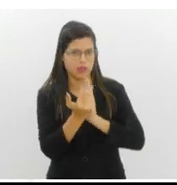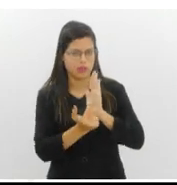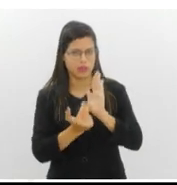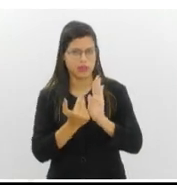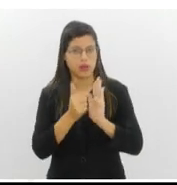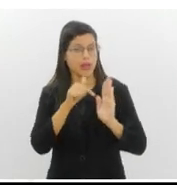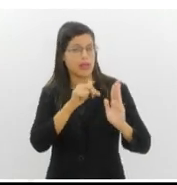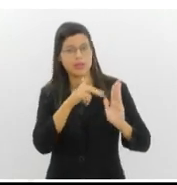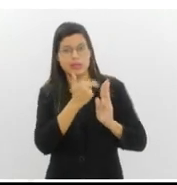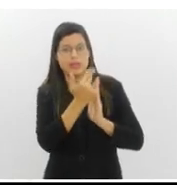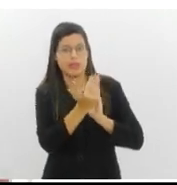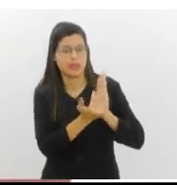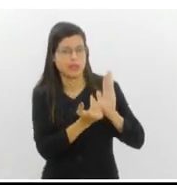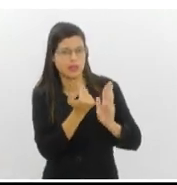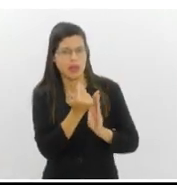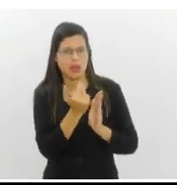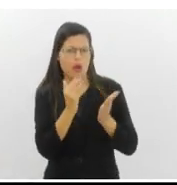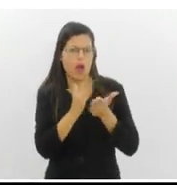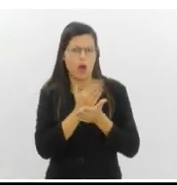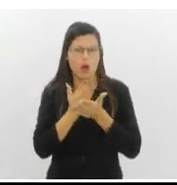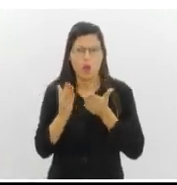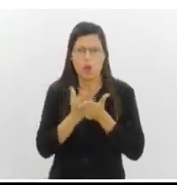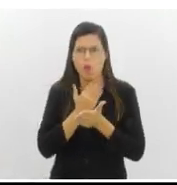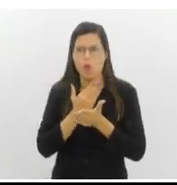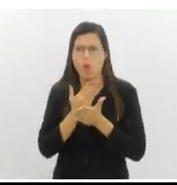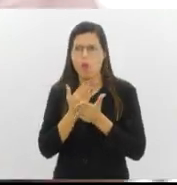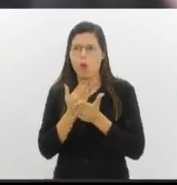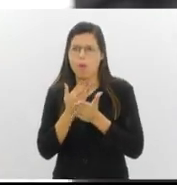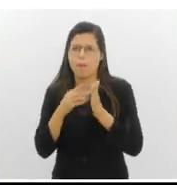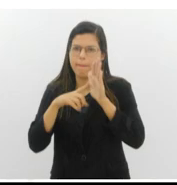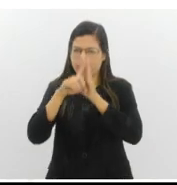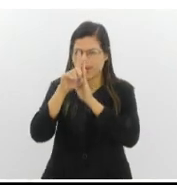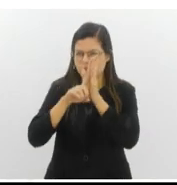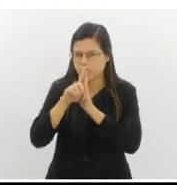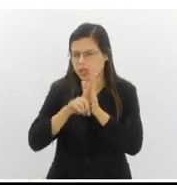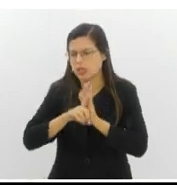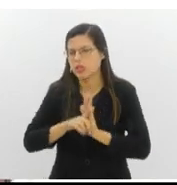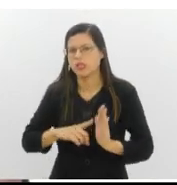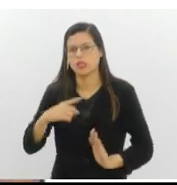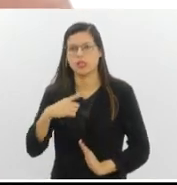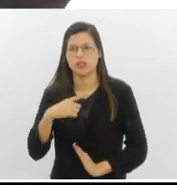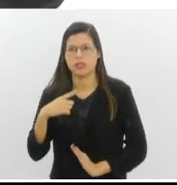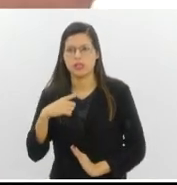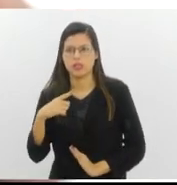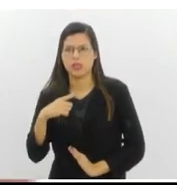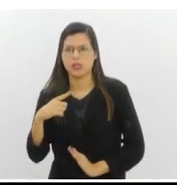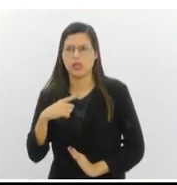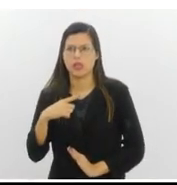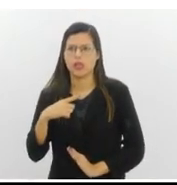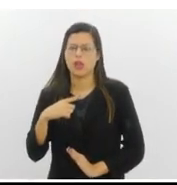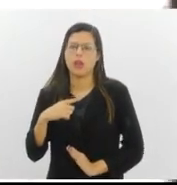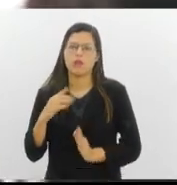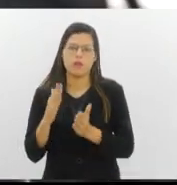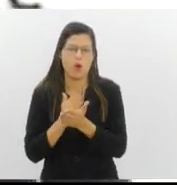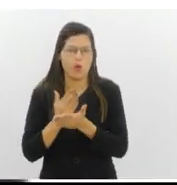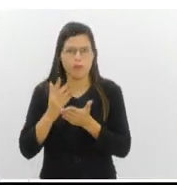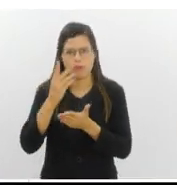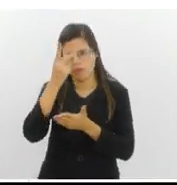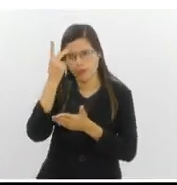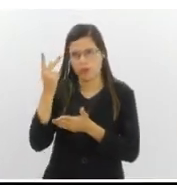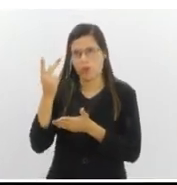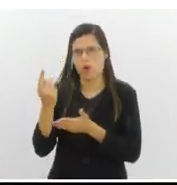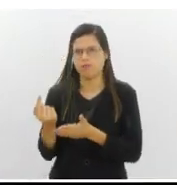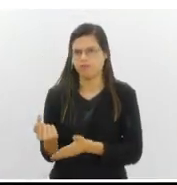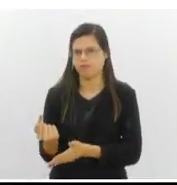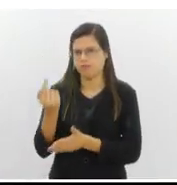Essas ilustrações foram algumas baseadas em pesquisas de gravura, por exemplo, os tumidambás tinham a cabeça raspada, e